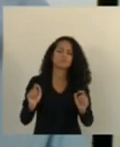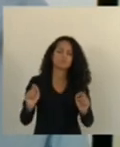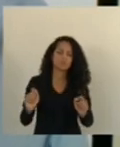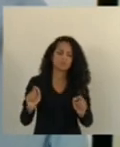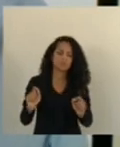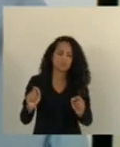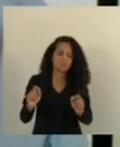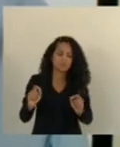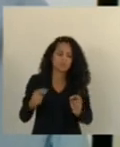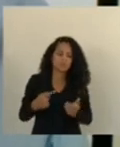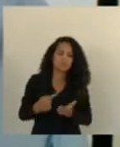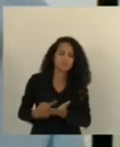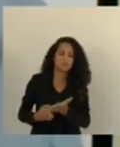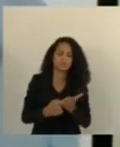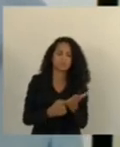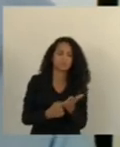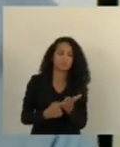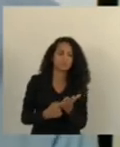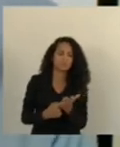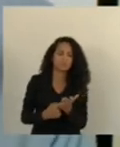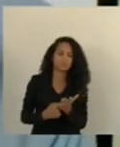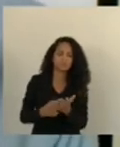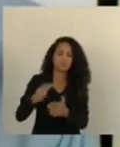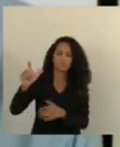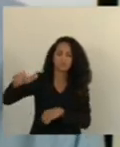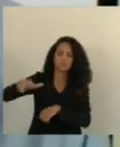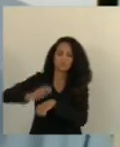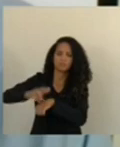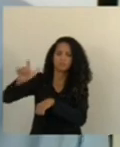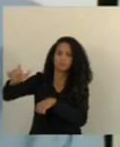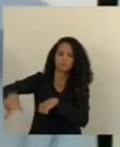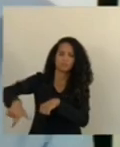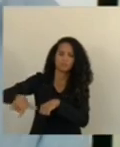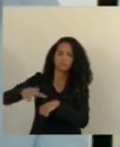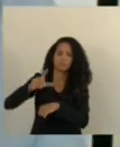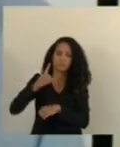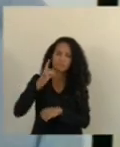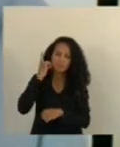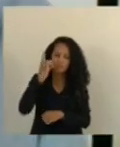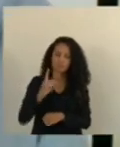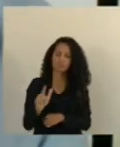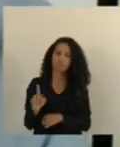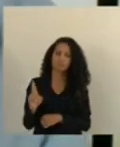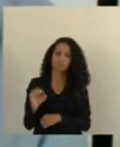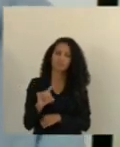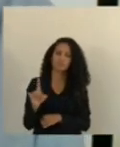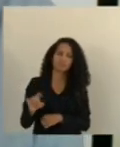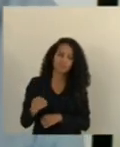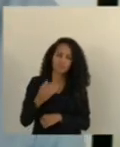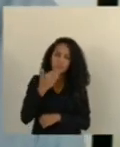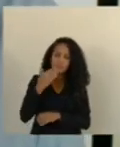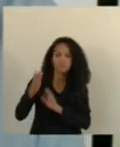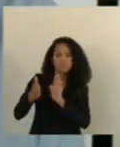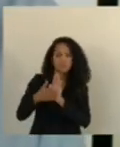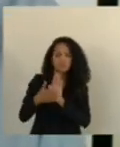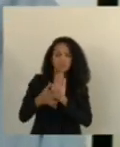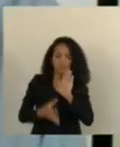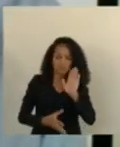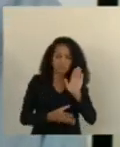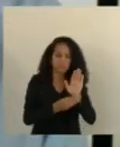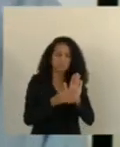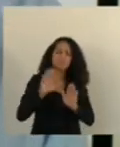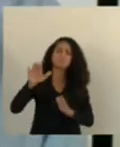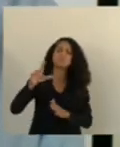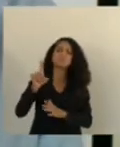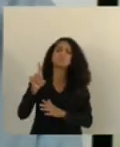combinado com o autor deputado Luiz Durão propor uma emenda deputado Durão